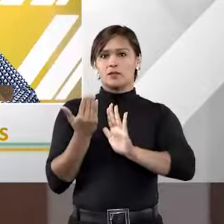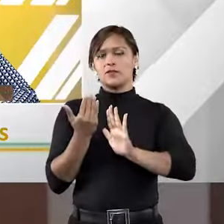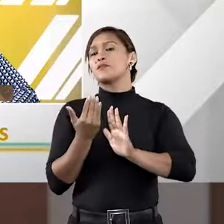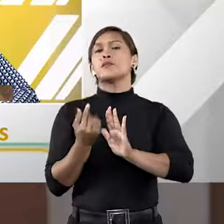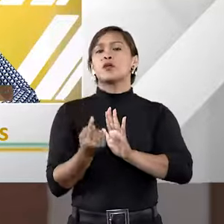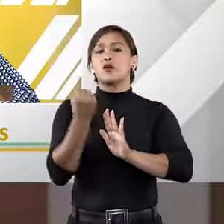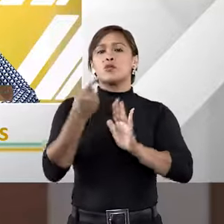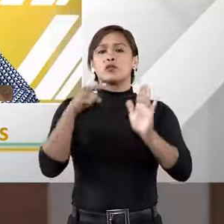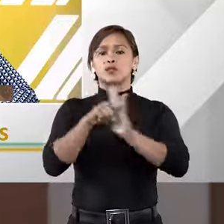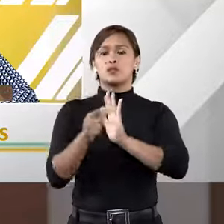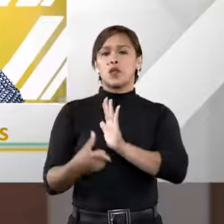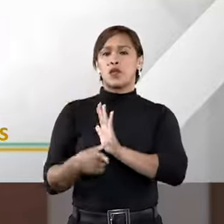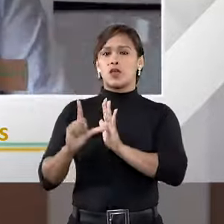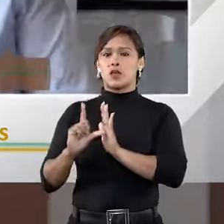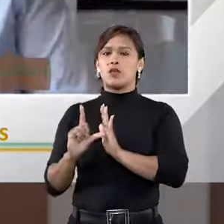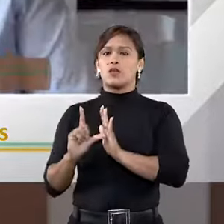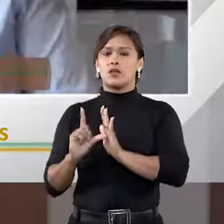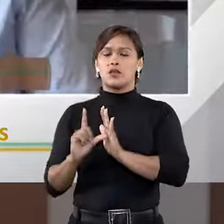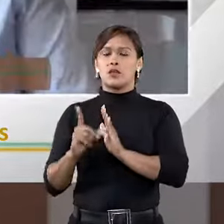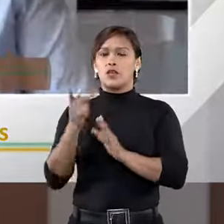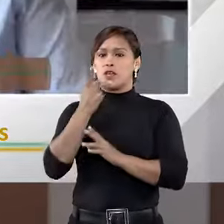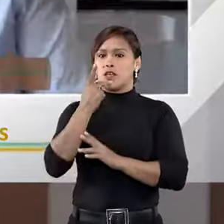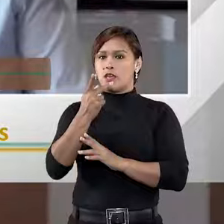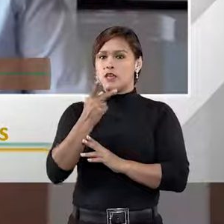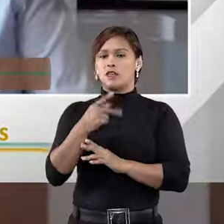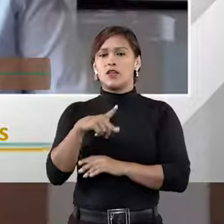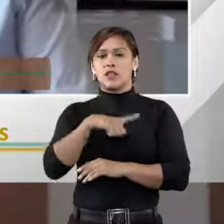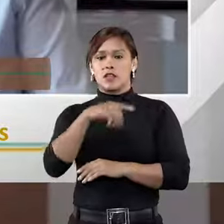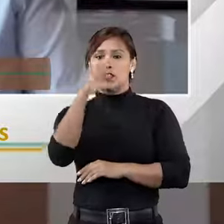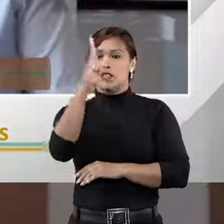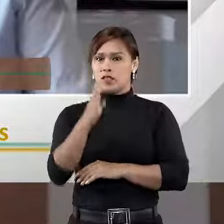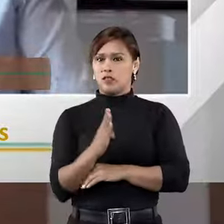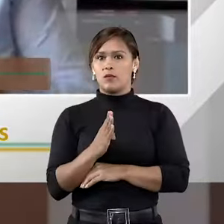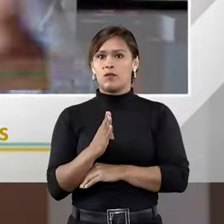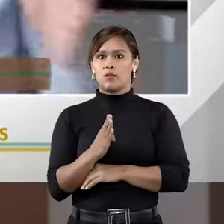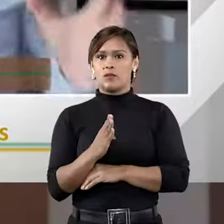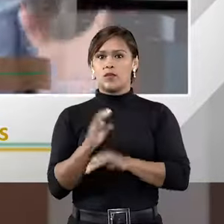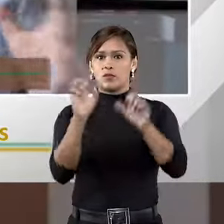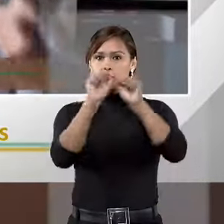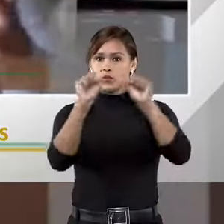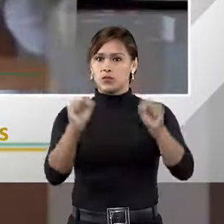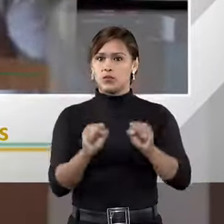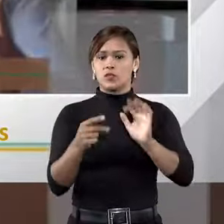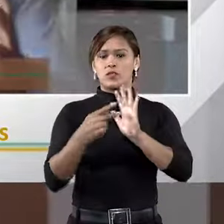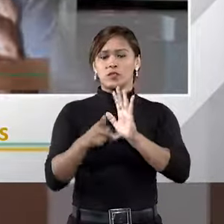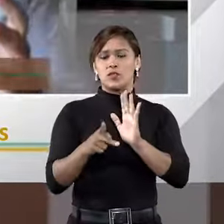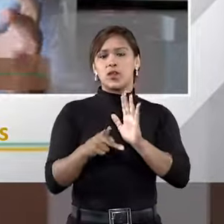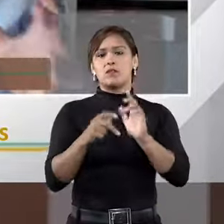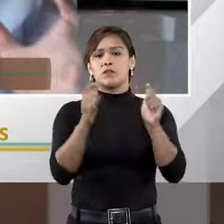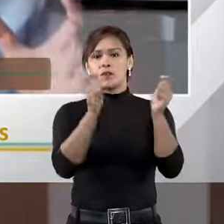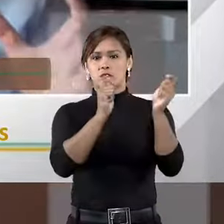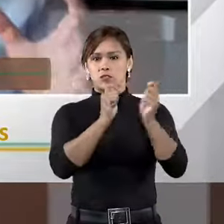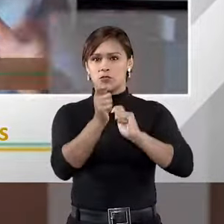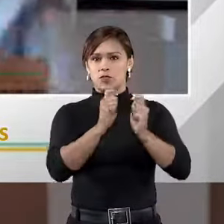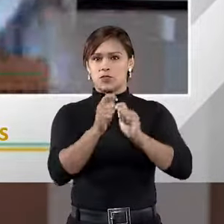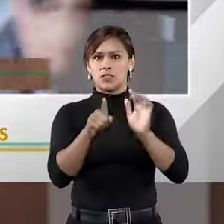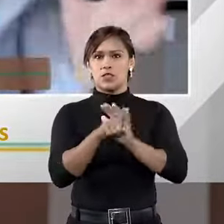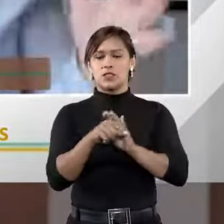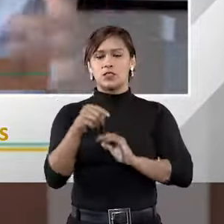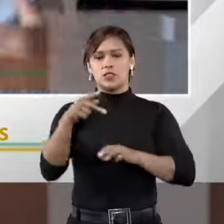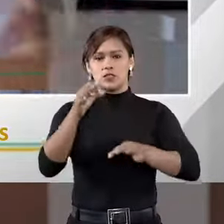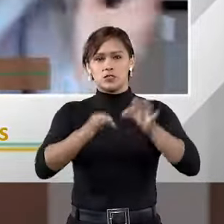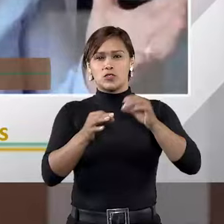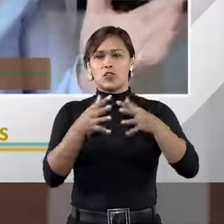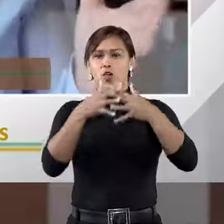Em uma das perguntas anteriores, eu disse que havia no Brasil um sistema de administração da justiça muito complexo, com